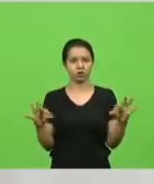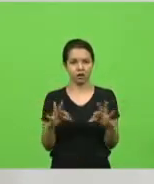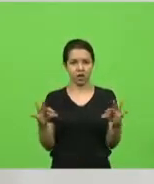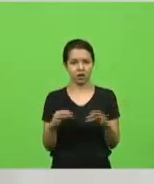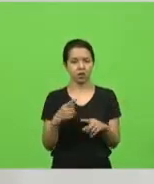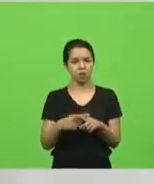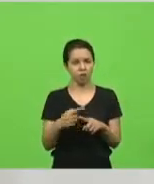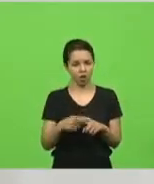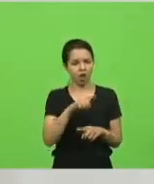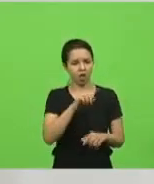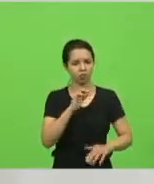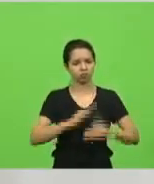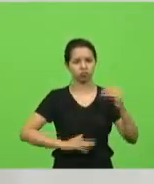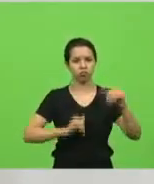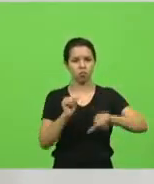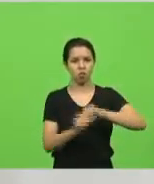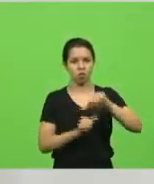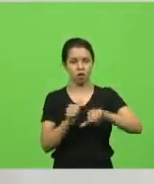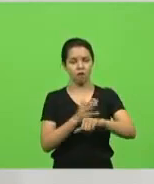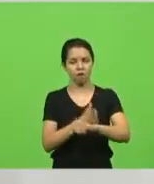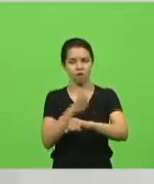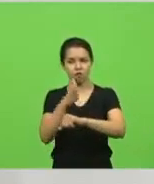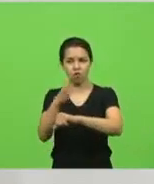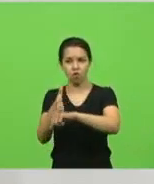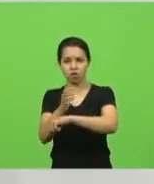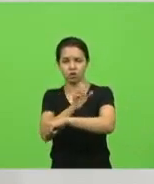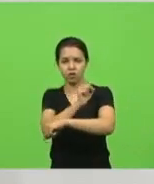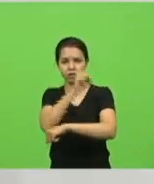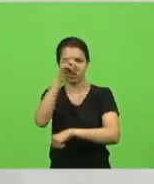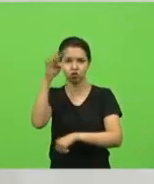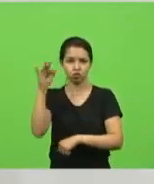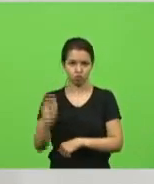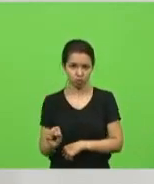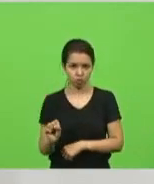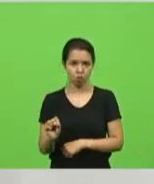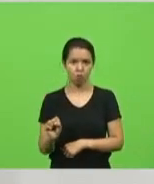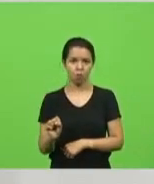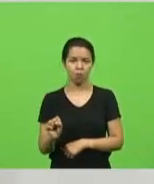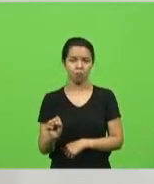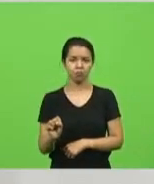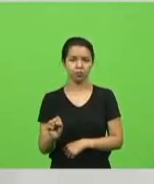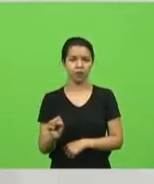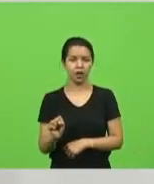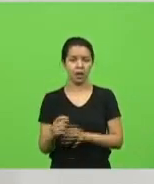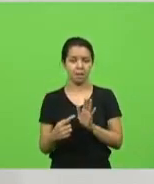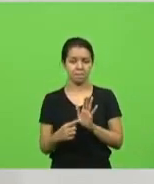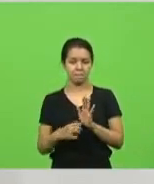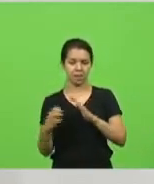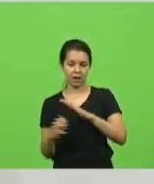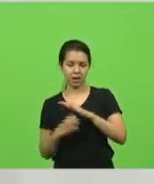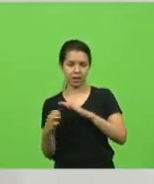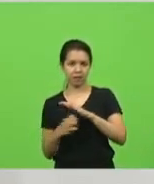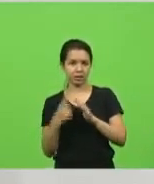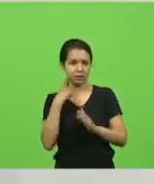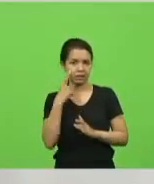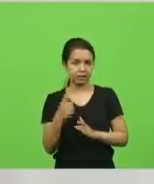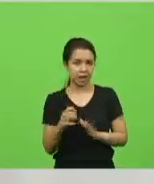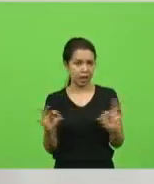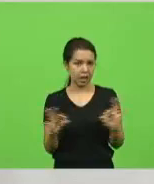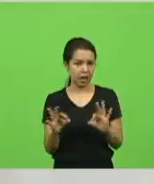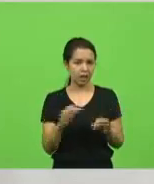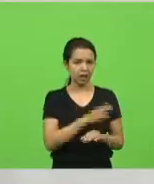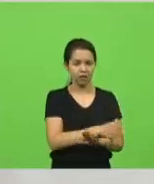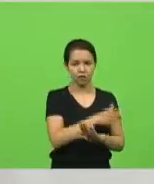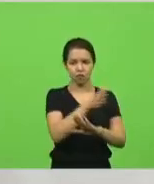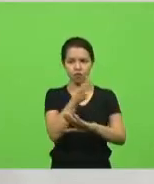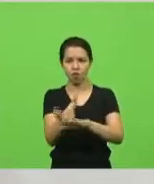Foi a São Francisco do Sul sem nenhuma indicação de uma empresa interessada a falar que vai privatizar o porto. Levou o caos para